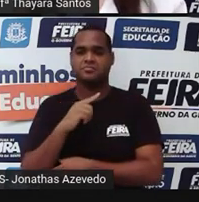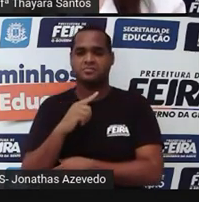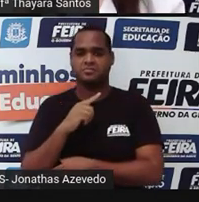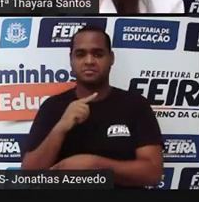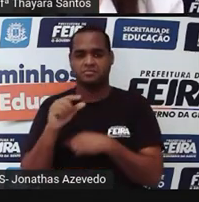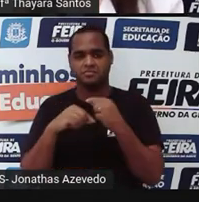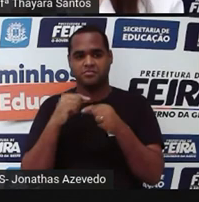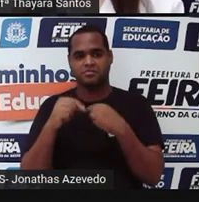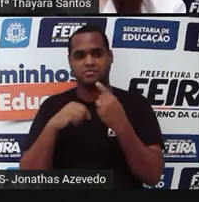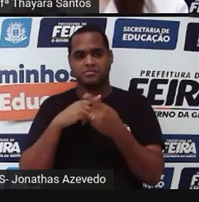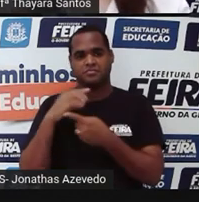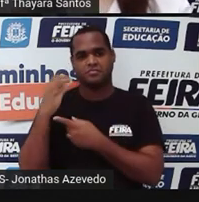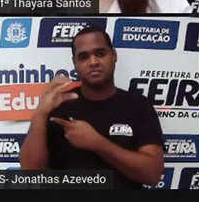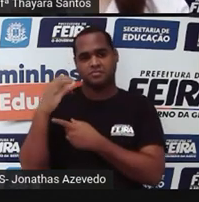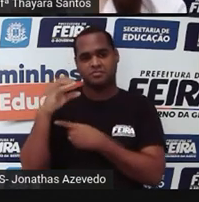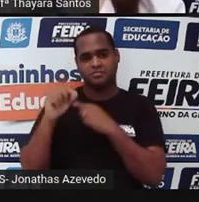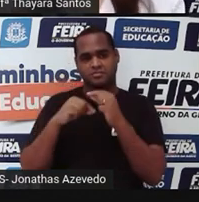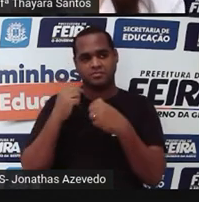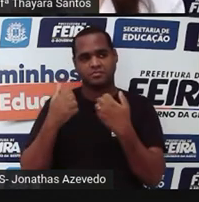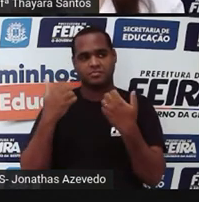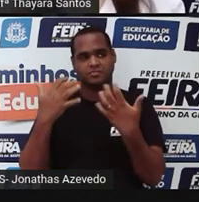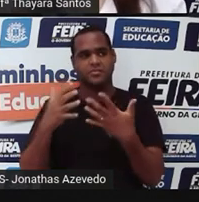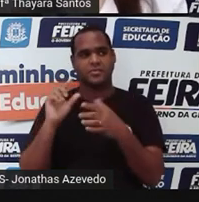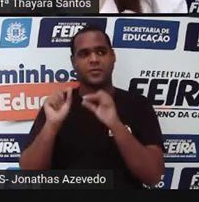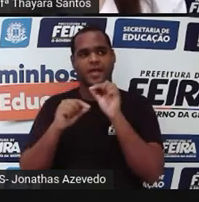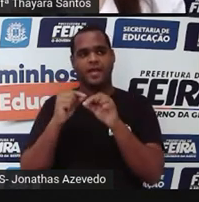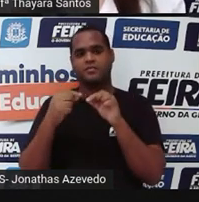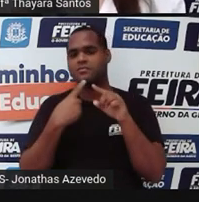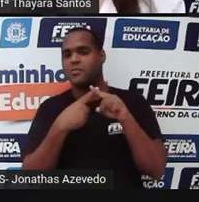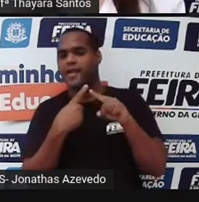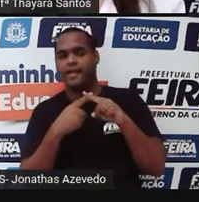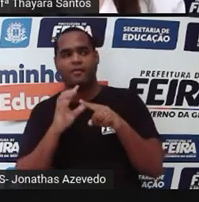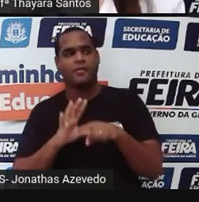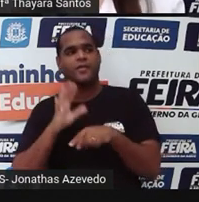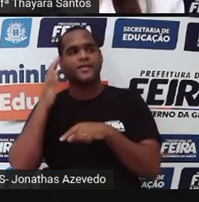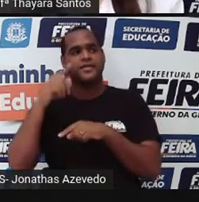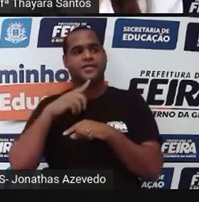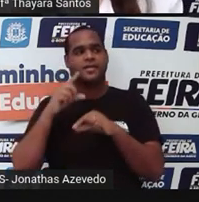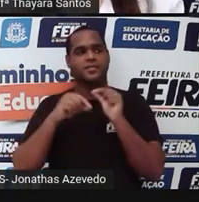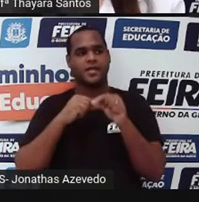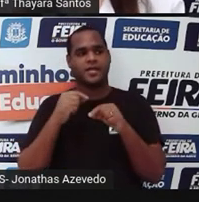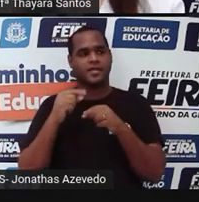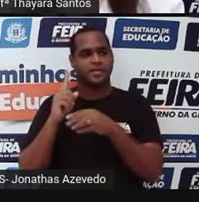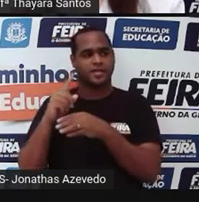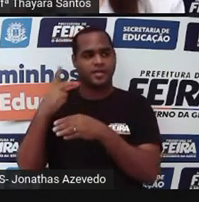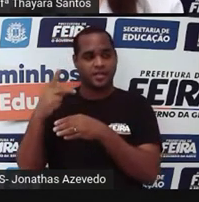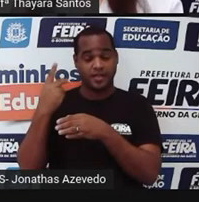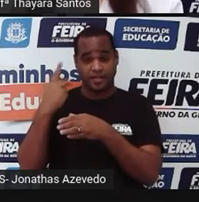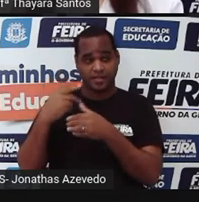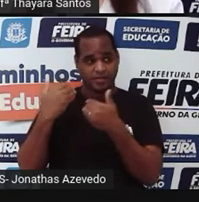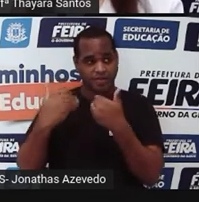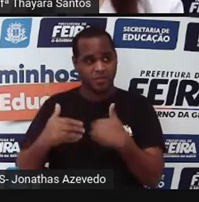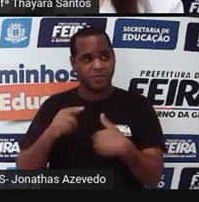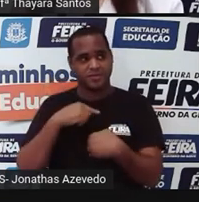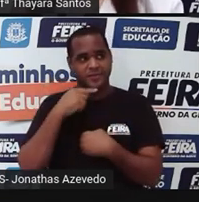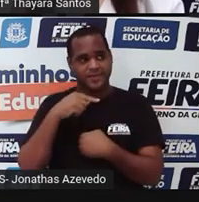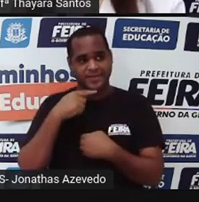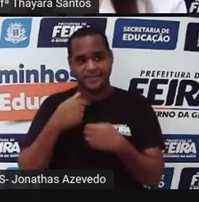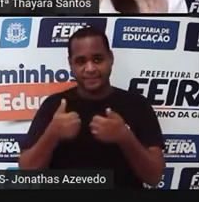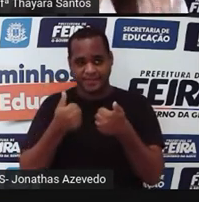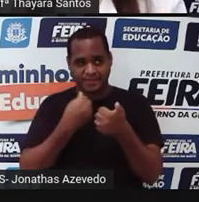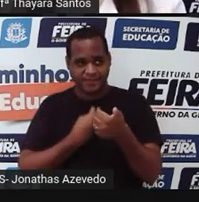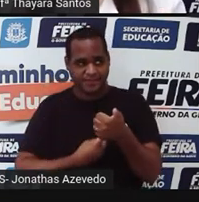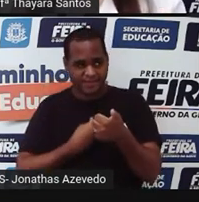questões aí na ciência para descobrir o que acontece, por que que esses organismos clonados não conseguem sobreviver por muito tempo.